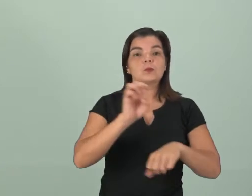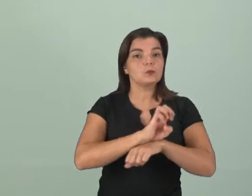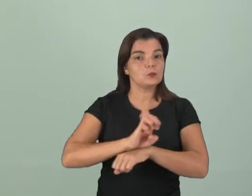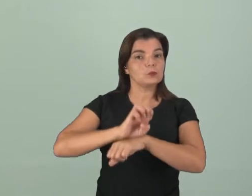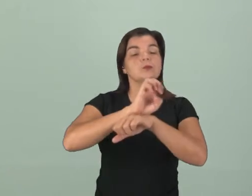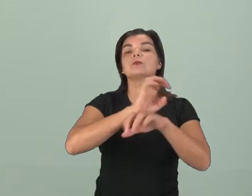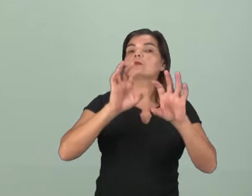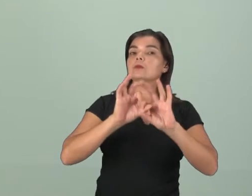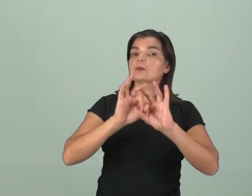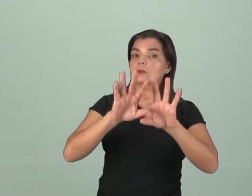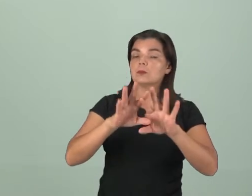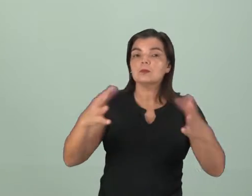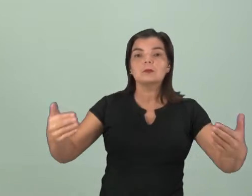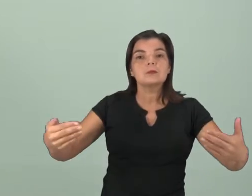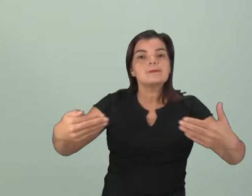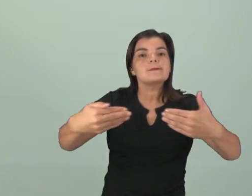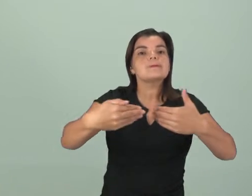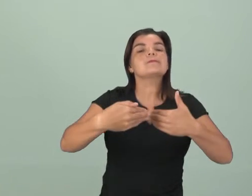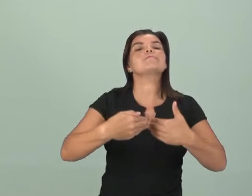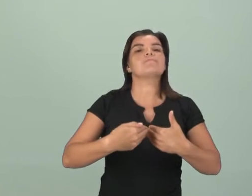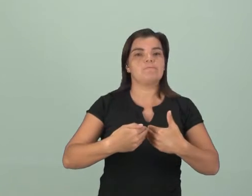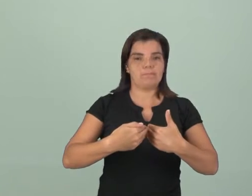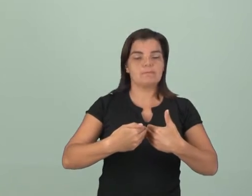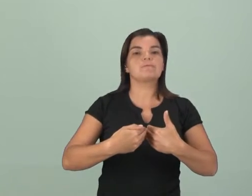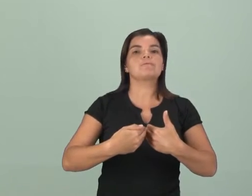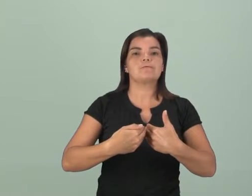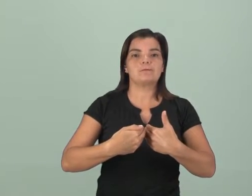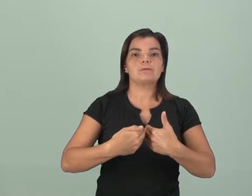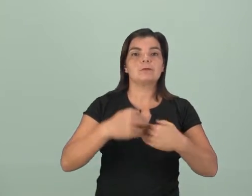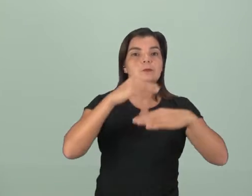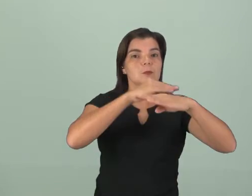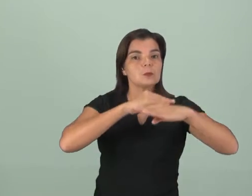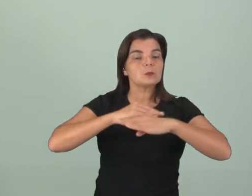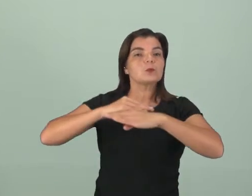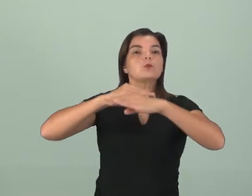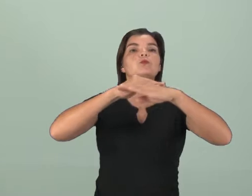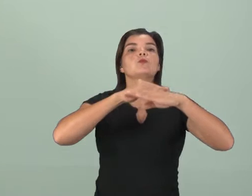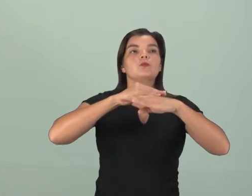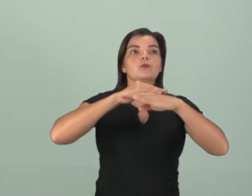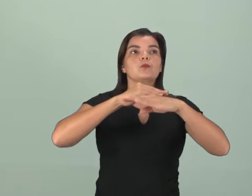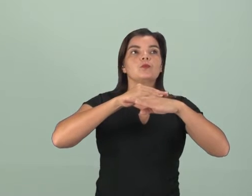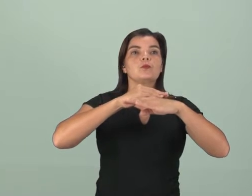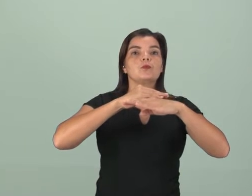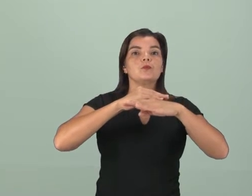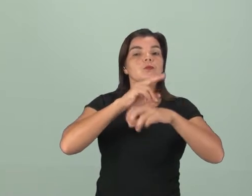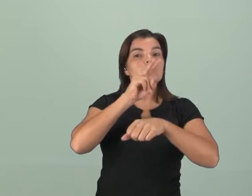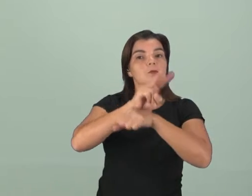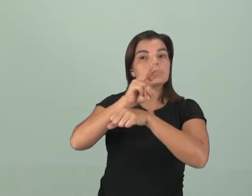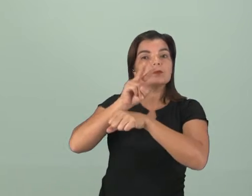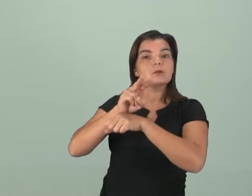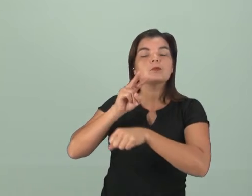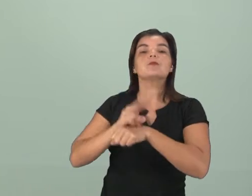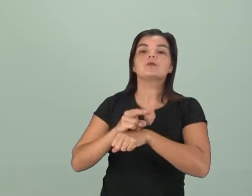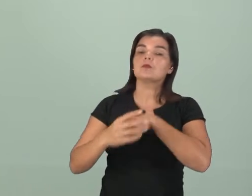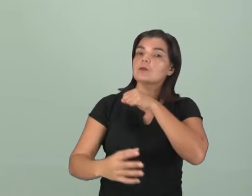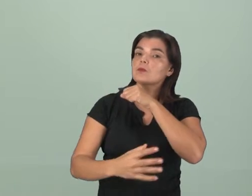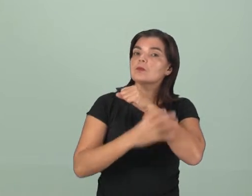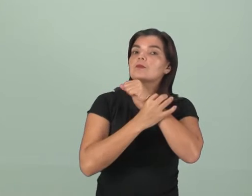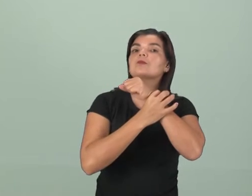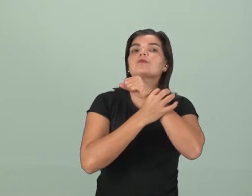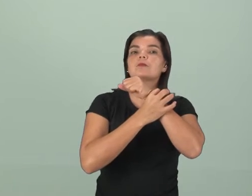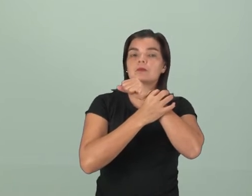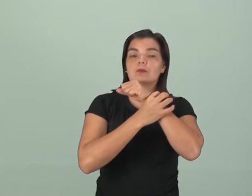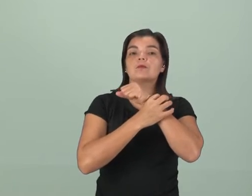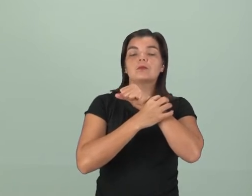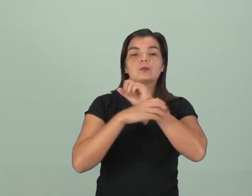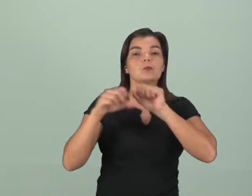Estado laico. Ele acolhe, ele igualiza, ele protege, ele garante